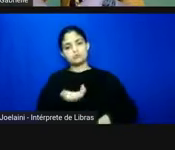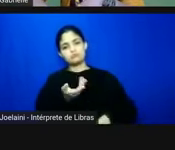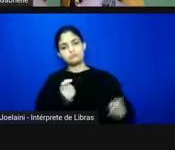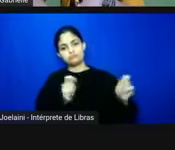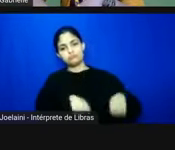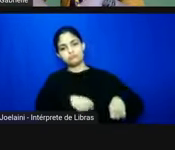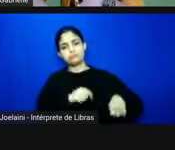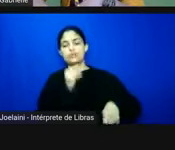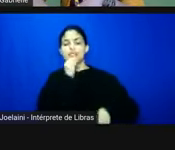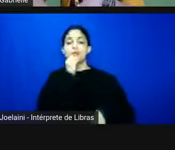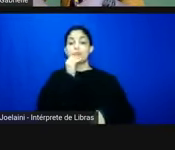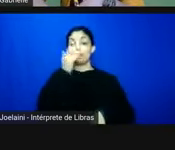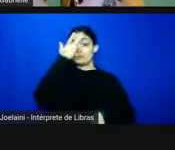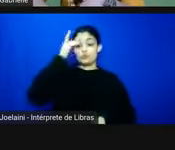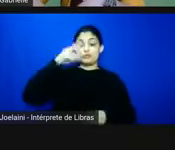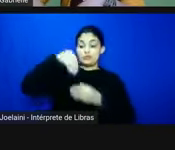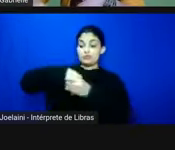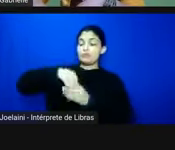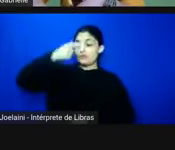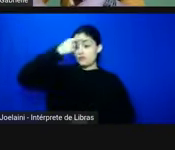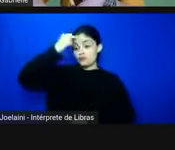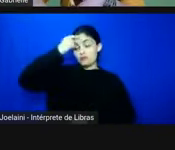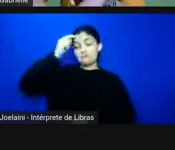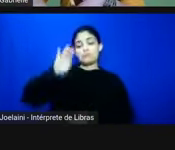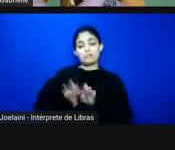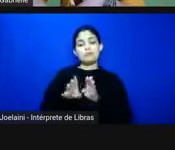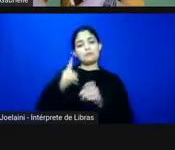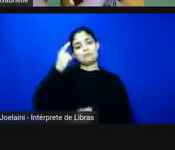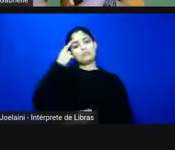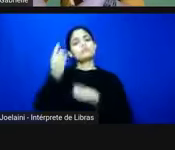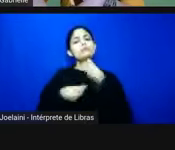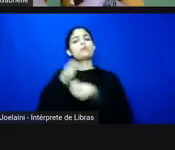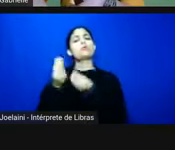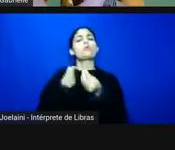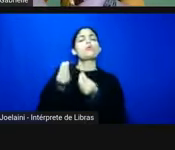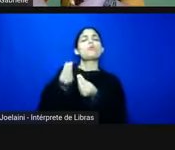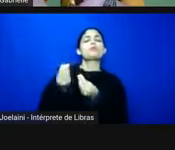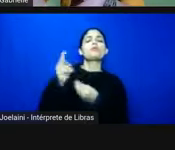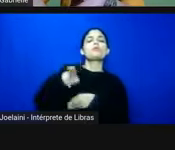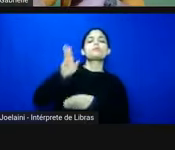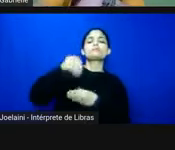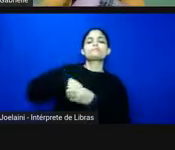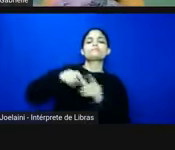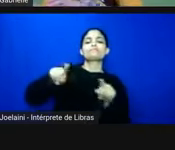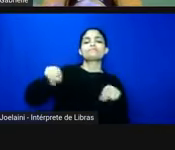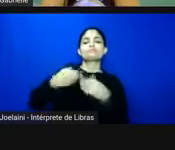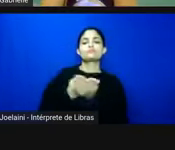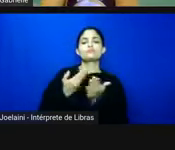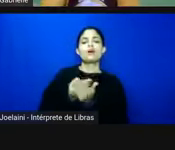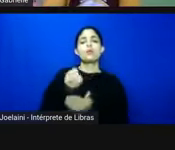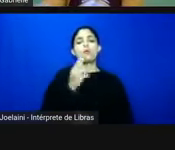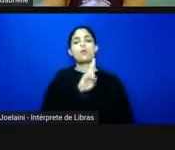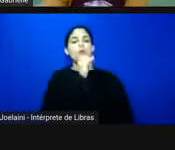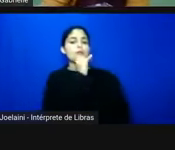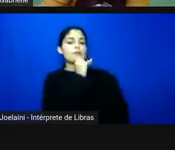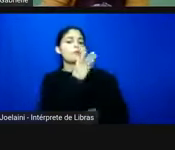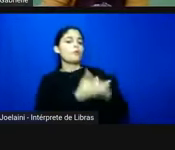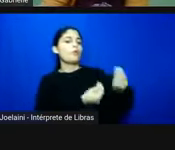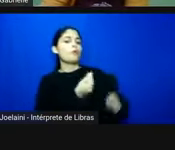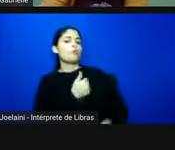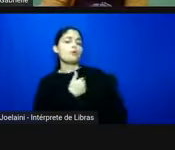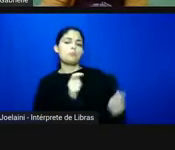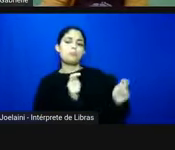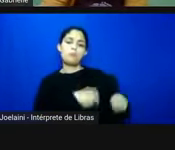isso na sala de aula será que eu posso dialogar com meus alunos lá do sexto ano sobre